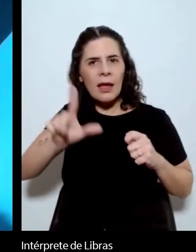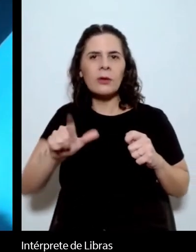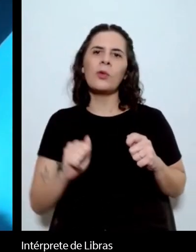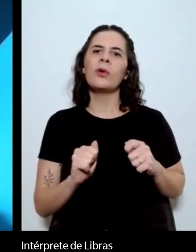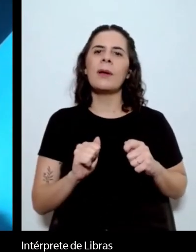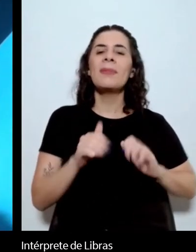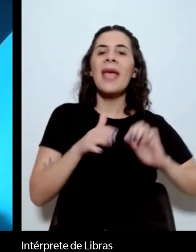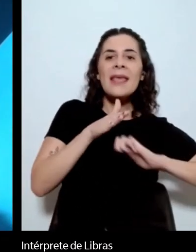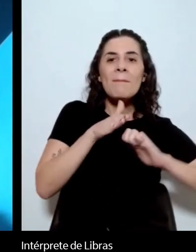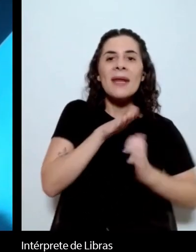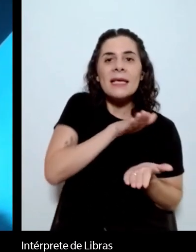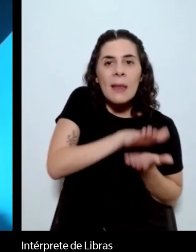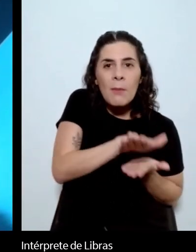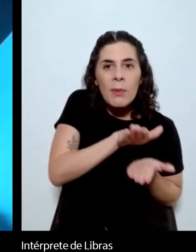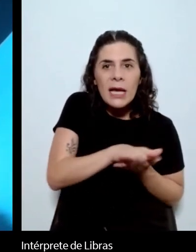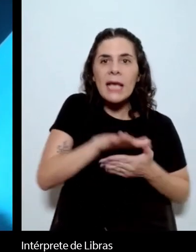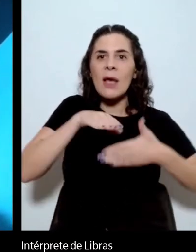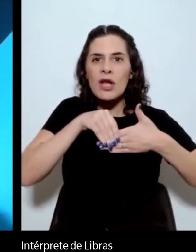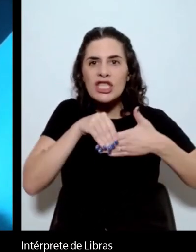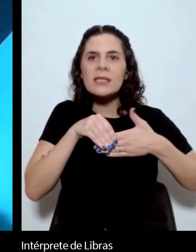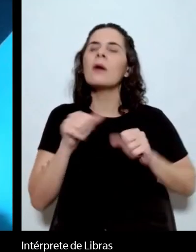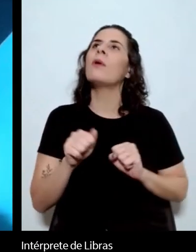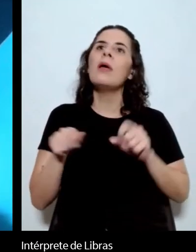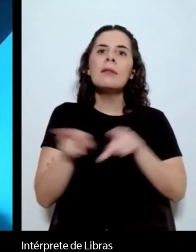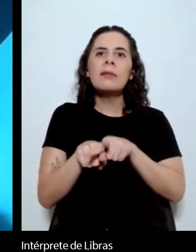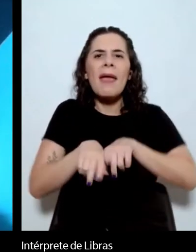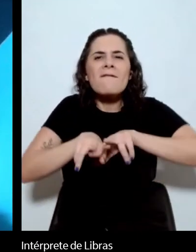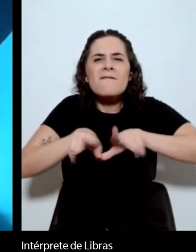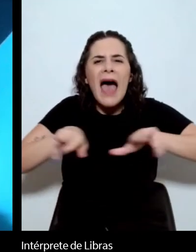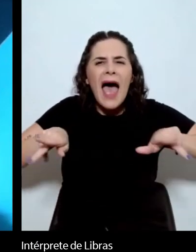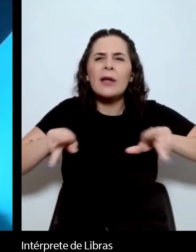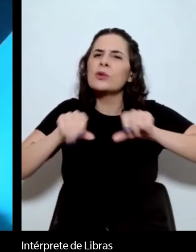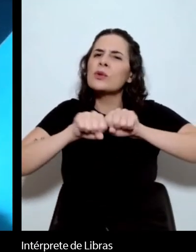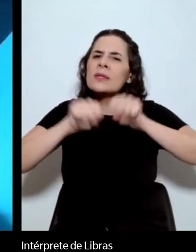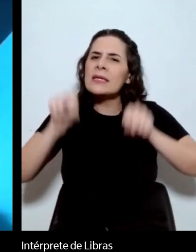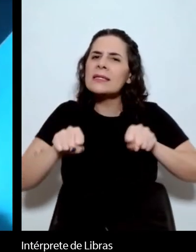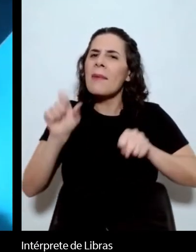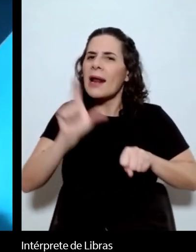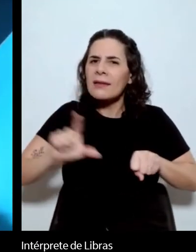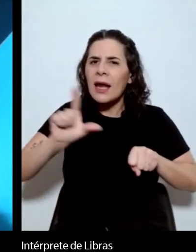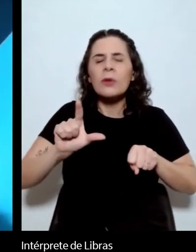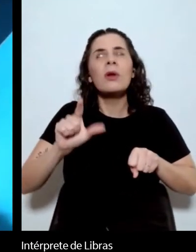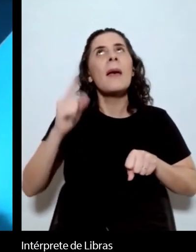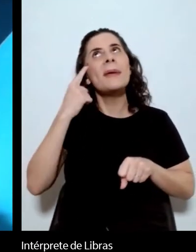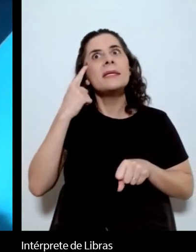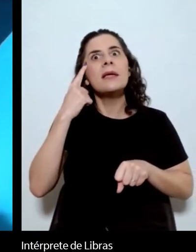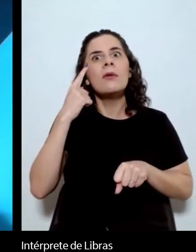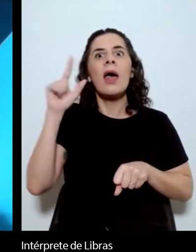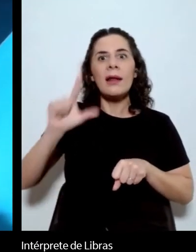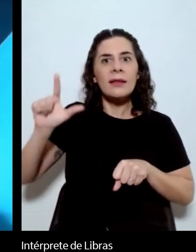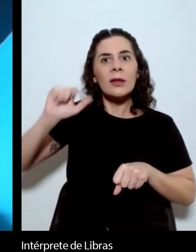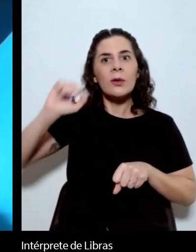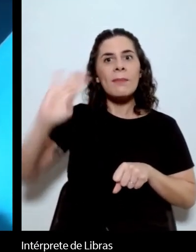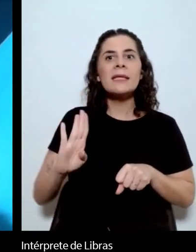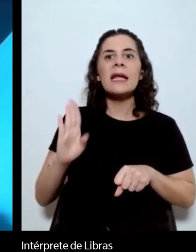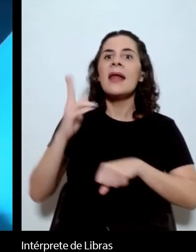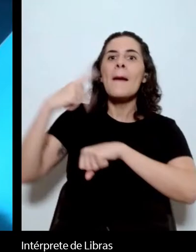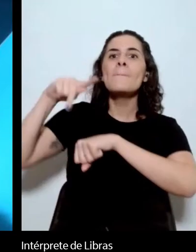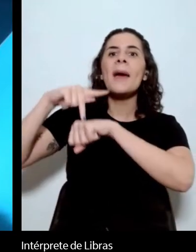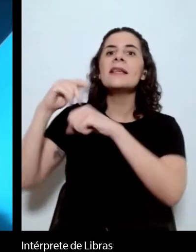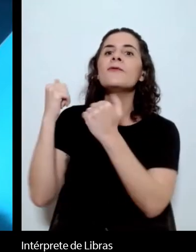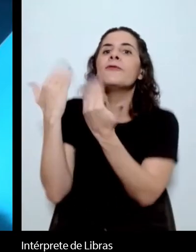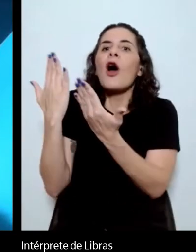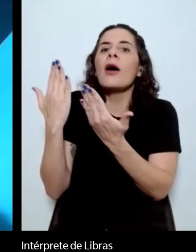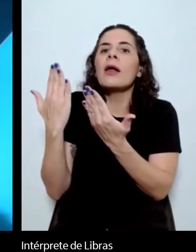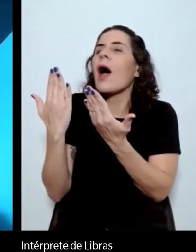todo o sistema literário envolvido com a presença da literatura brasileira no exterior. O Conexões possui